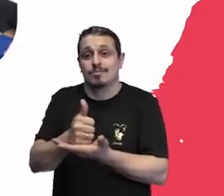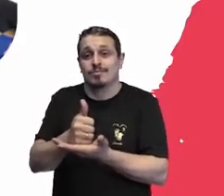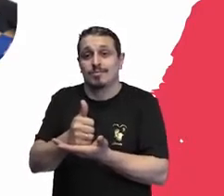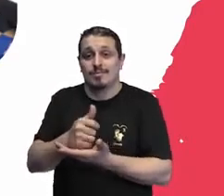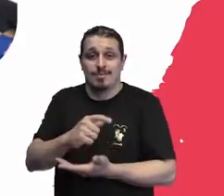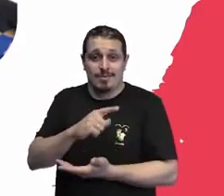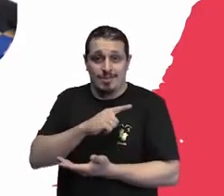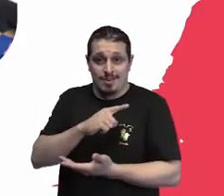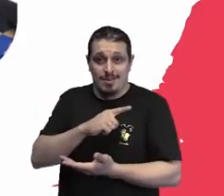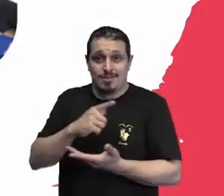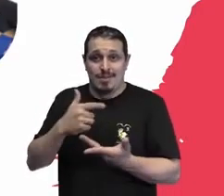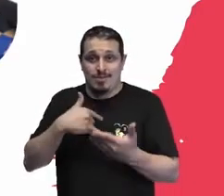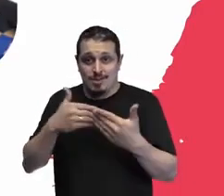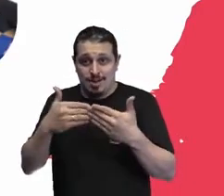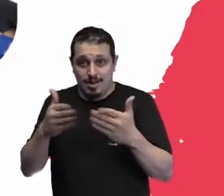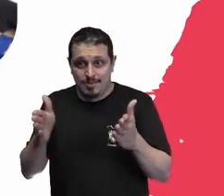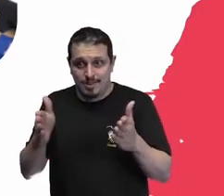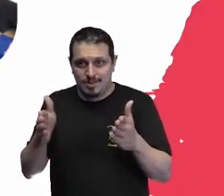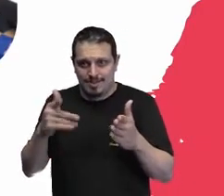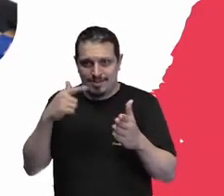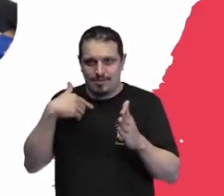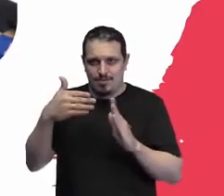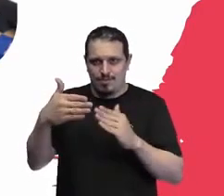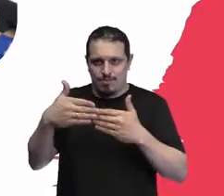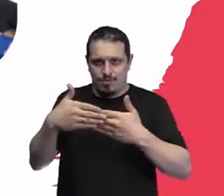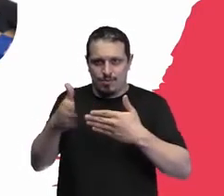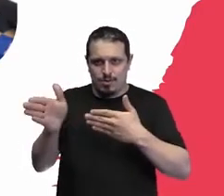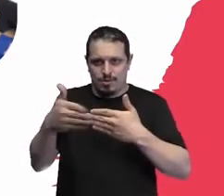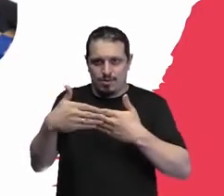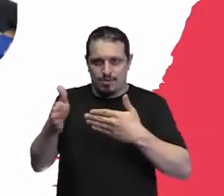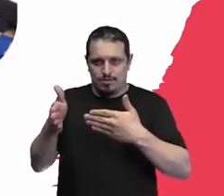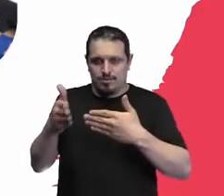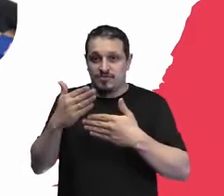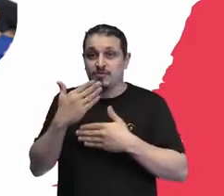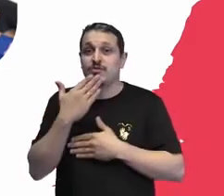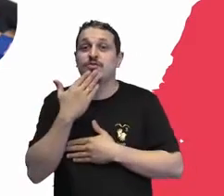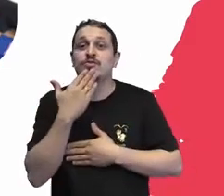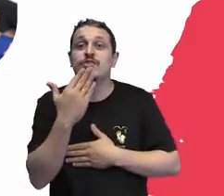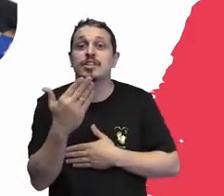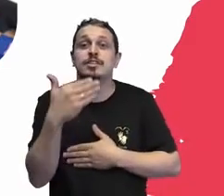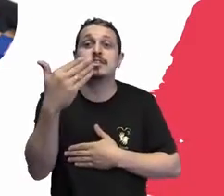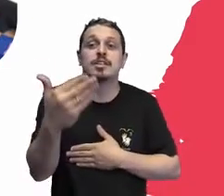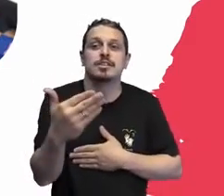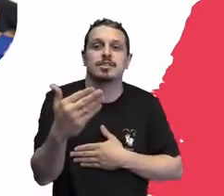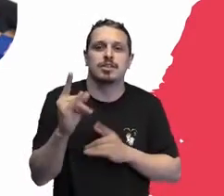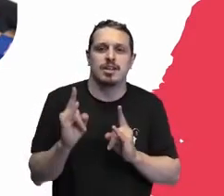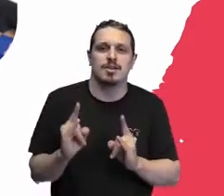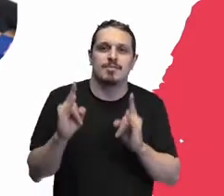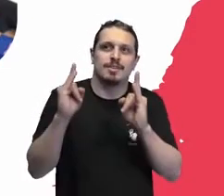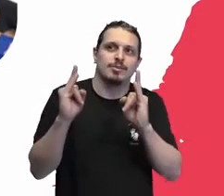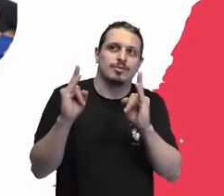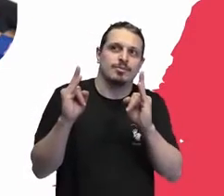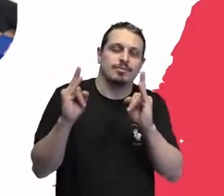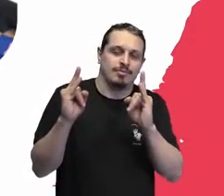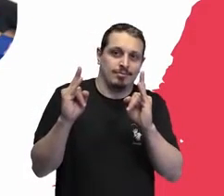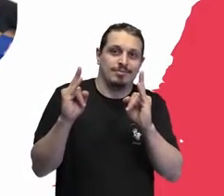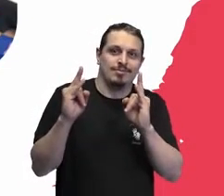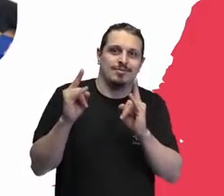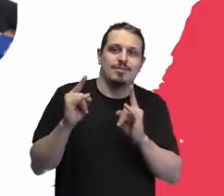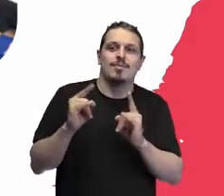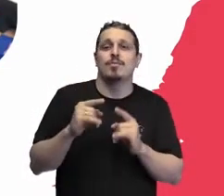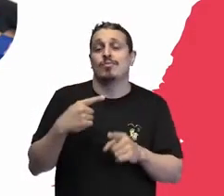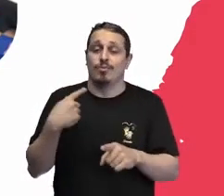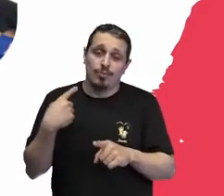aberta e bem em frente tem exatamente já um apartamento. Então, estrategicamente, por exemplo, a pessoa que